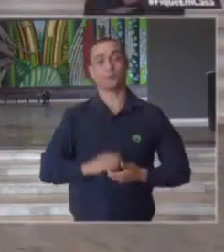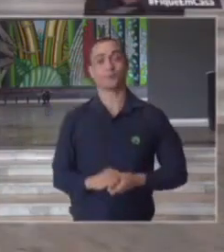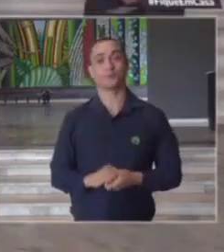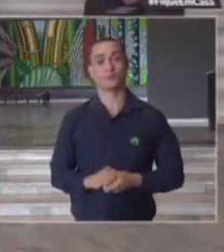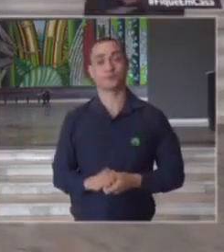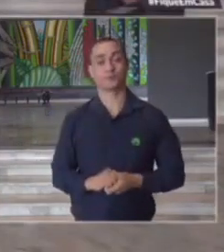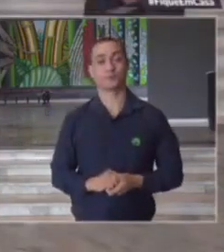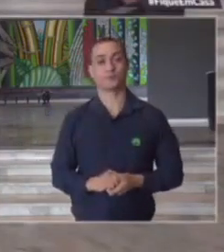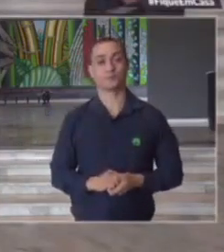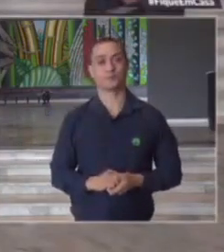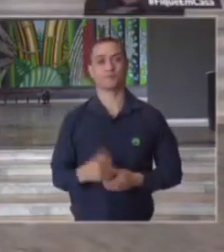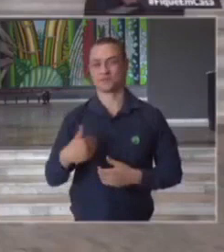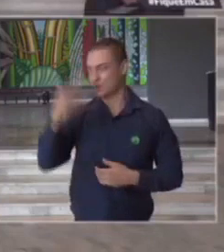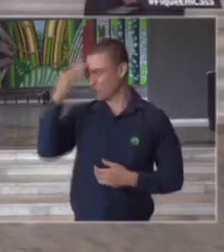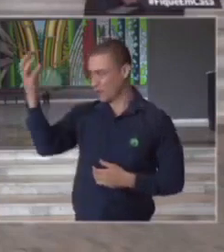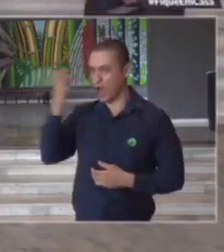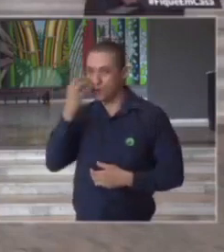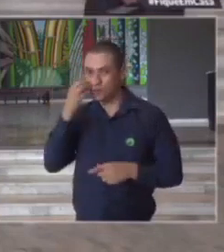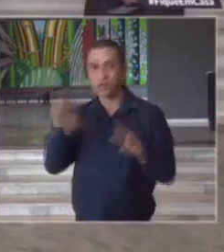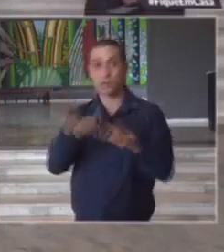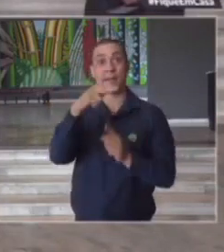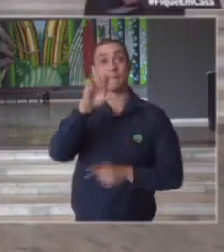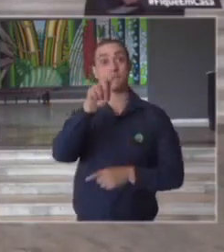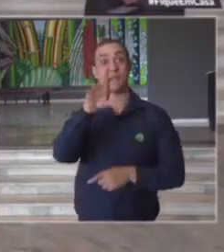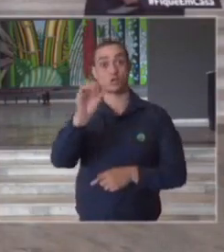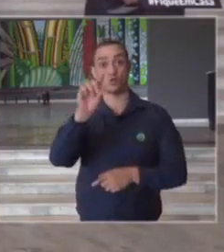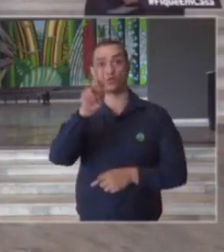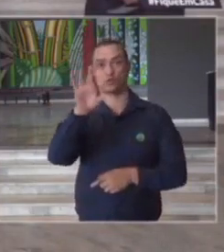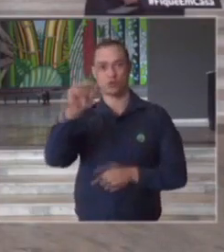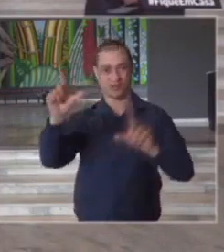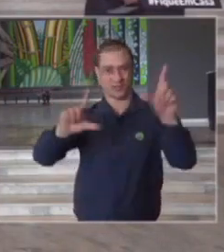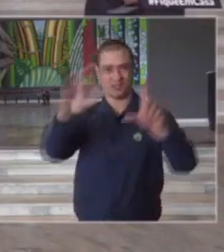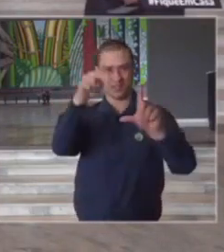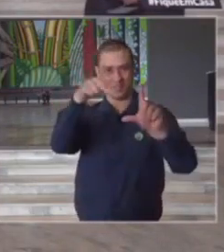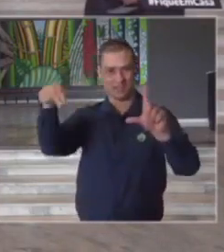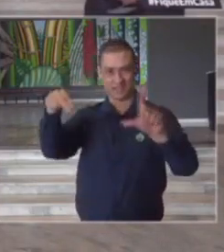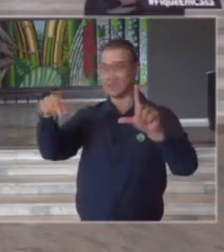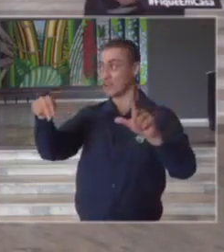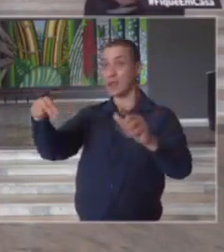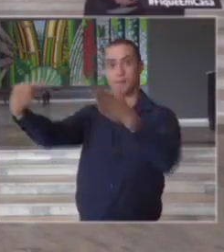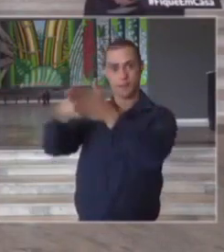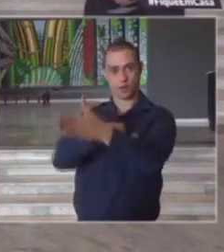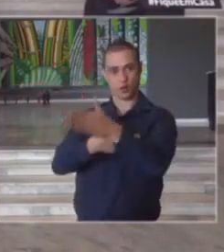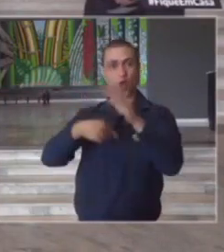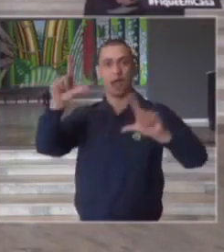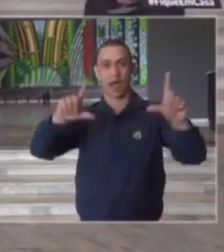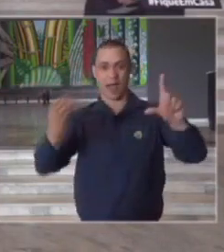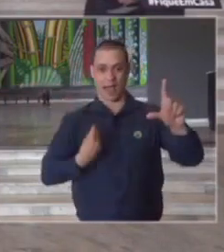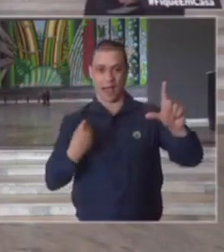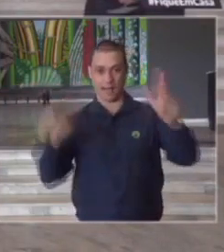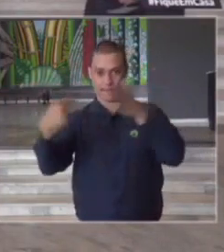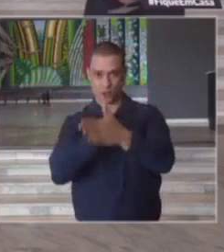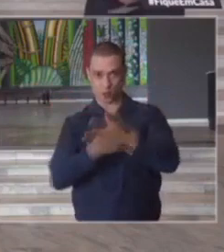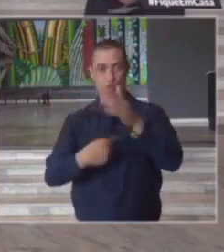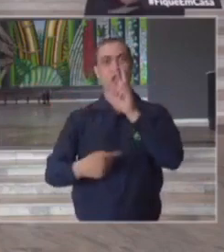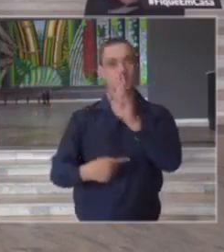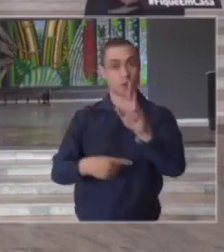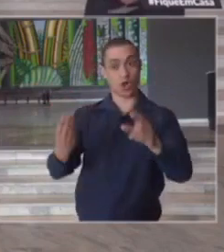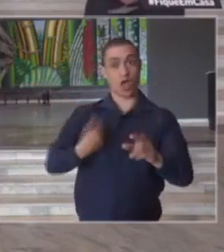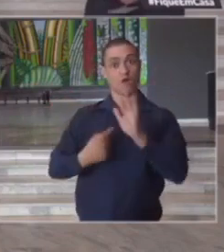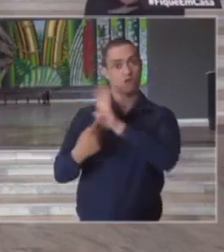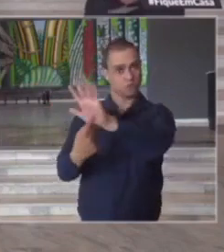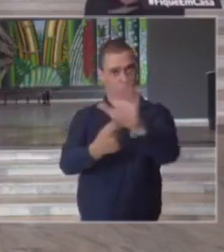obrigado Bruno Covas obrigado Pedro Duran da CNN que aliás transmitiu a pergunta e a resposta ao vivo para os seus